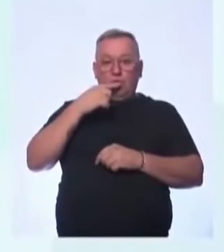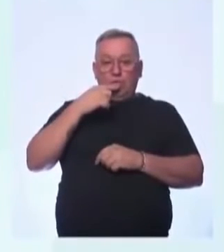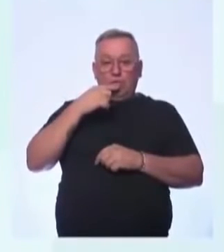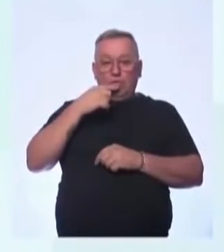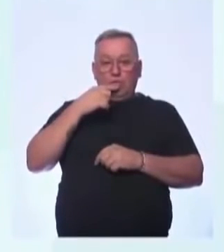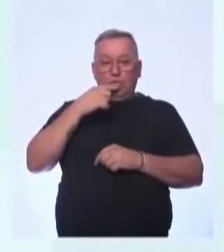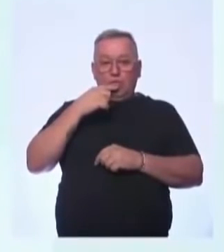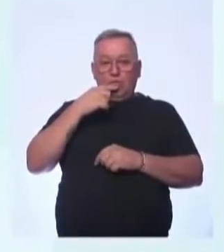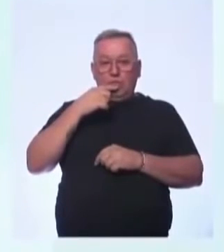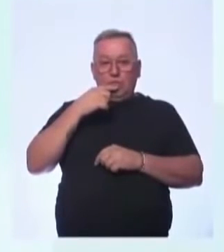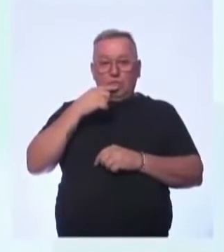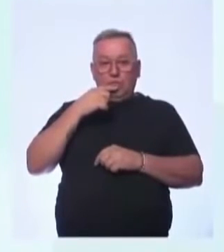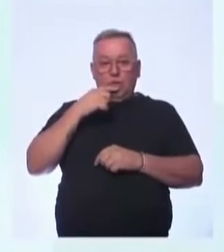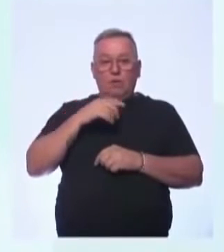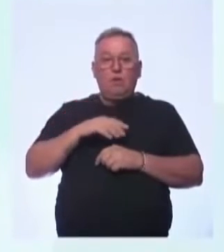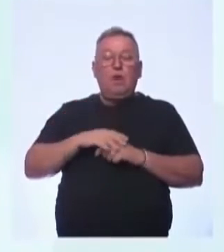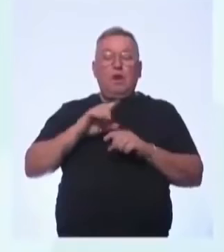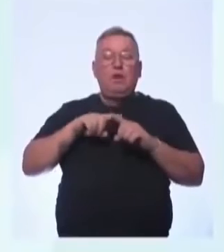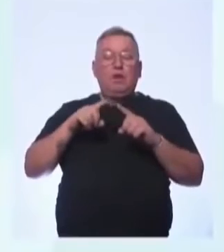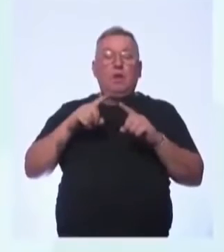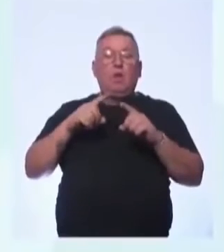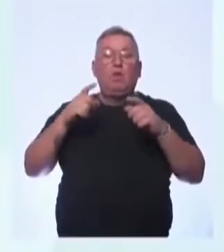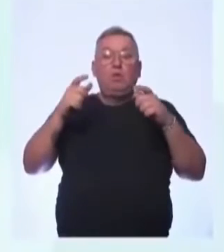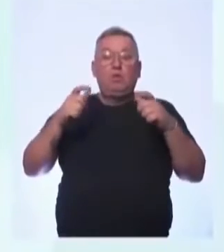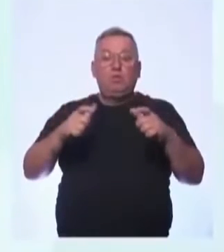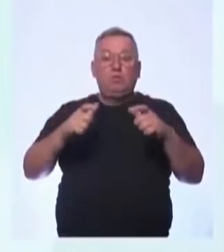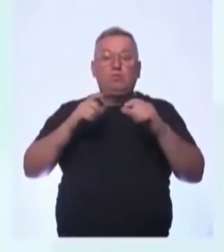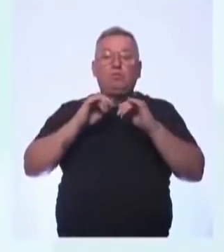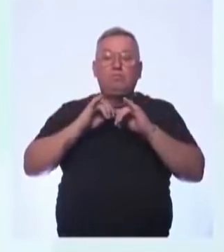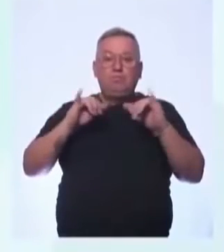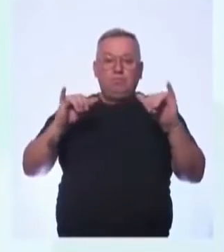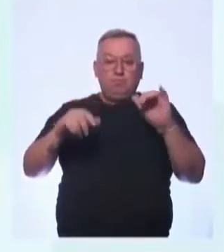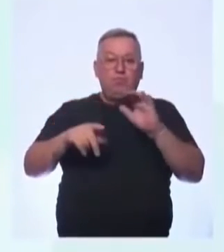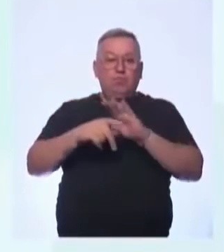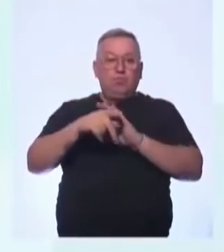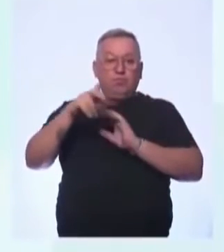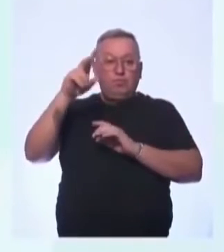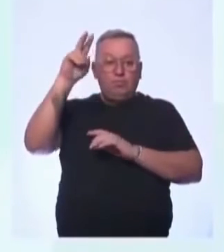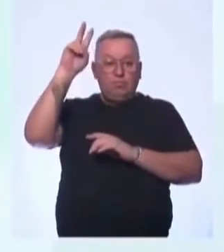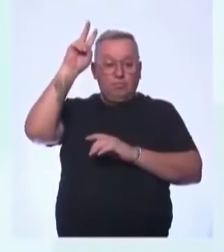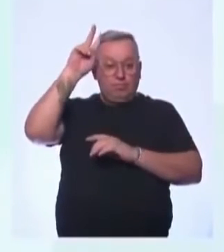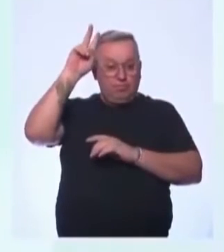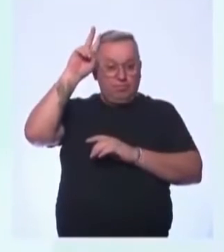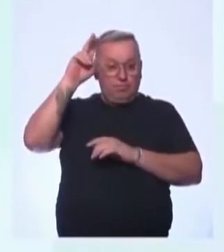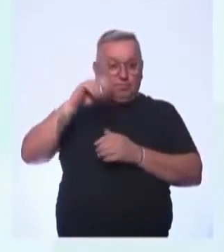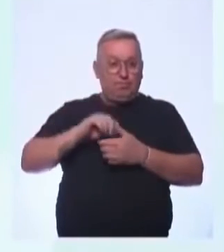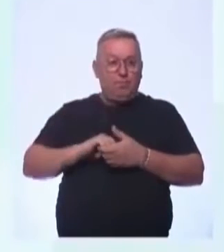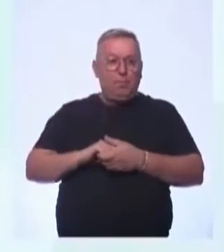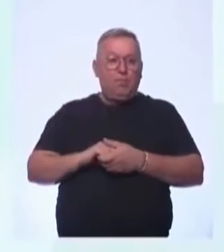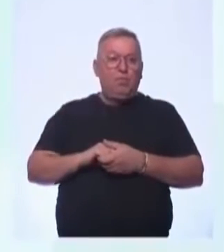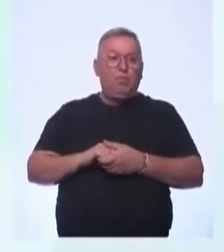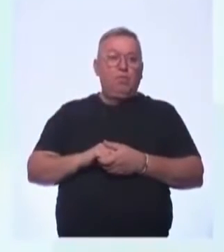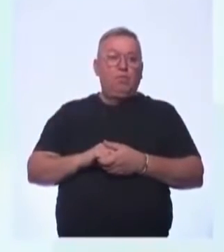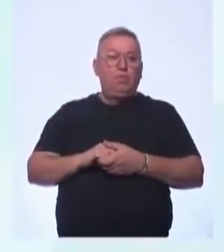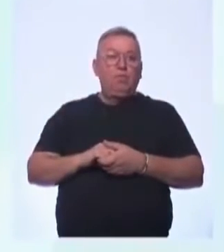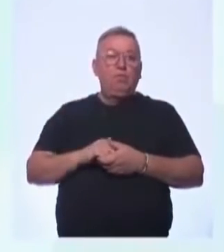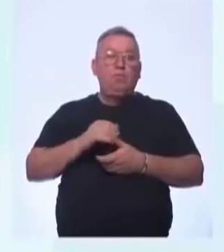terras declaradas, então são terras declaradas indígenas. Então, ainda não foram